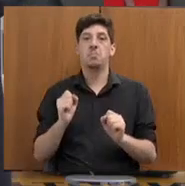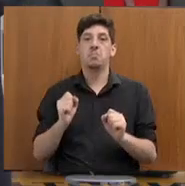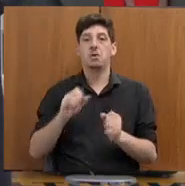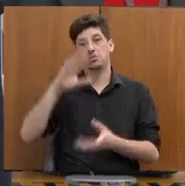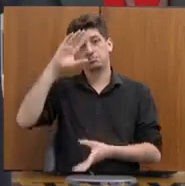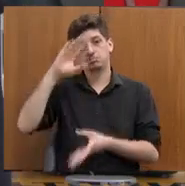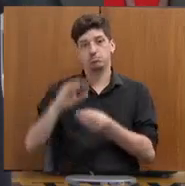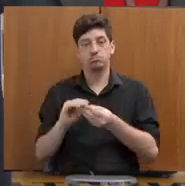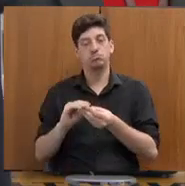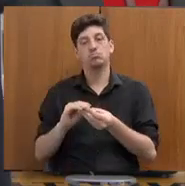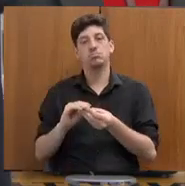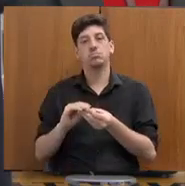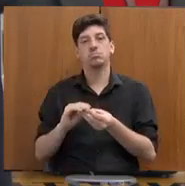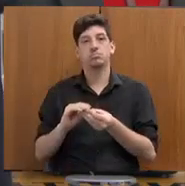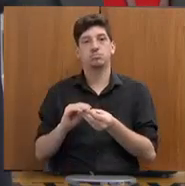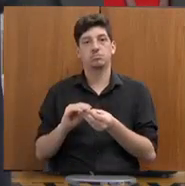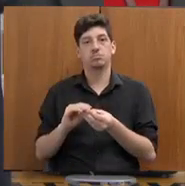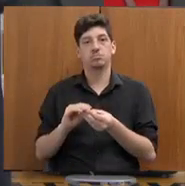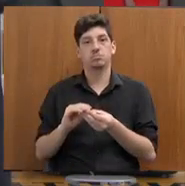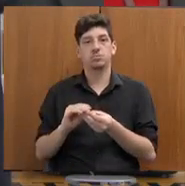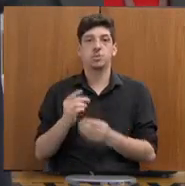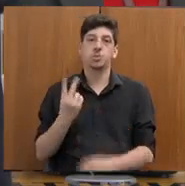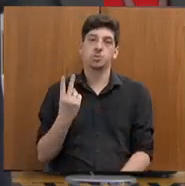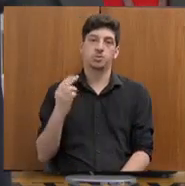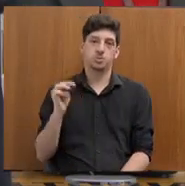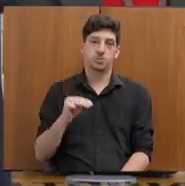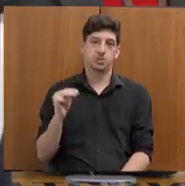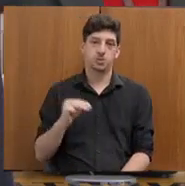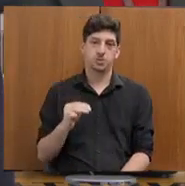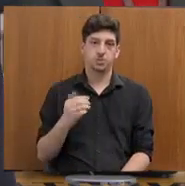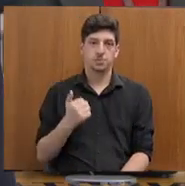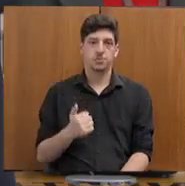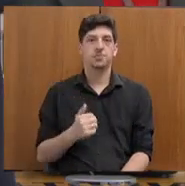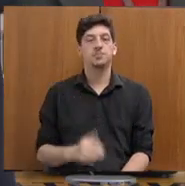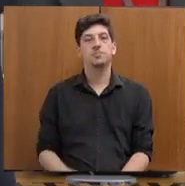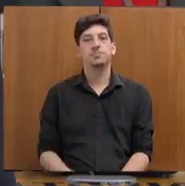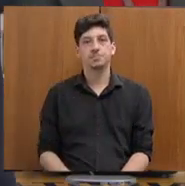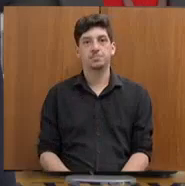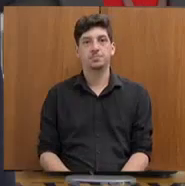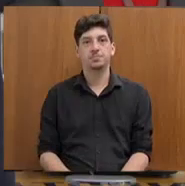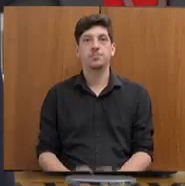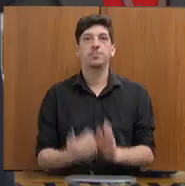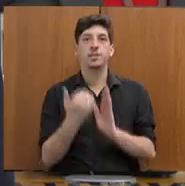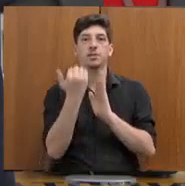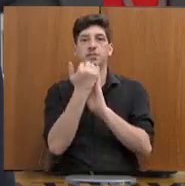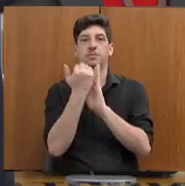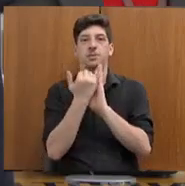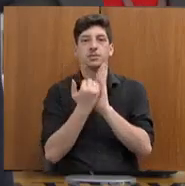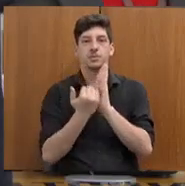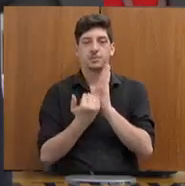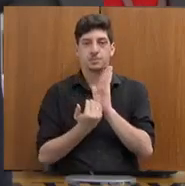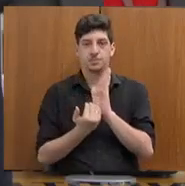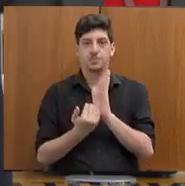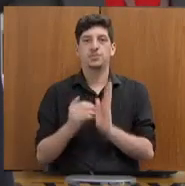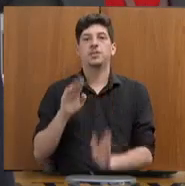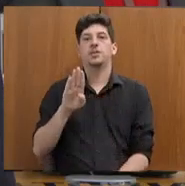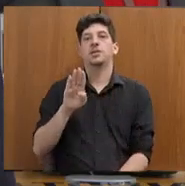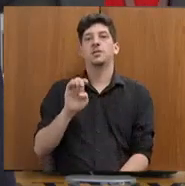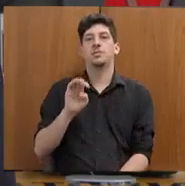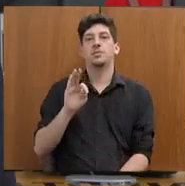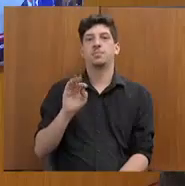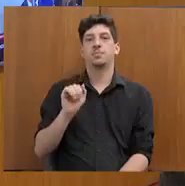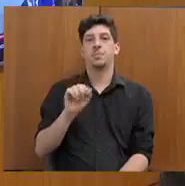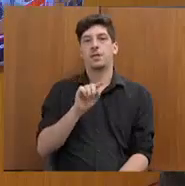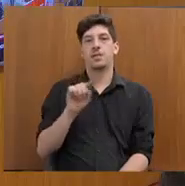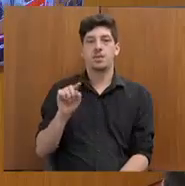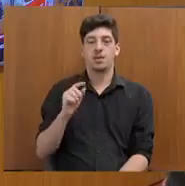considerações finais pelo prazo de dois minutos. A lista está aqui comigo. Betão seria o primeiro, Antônio